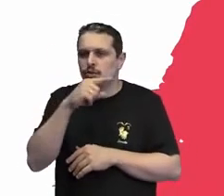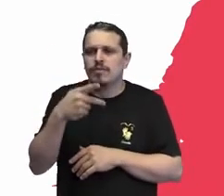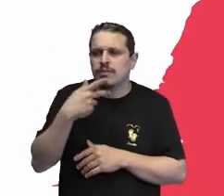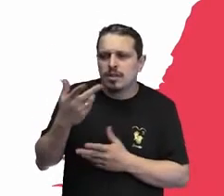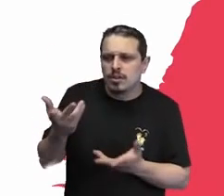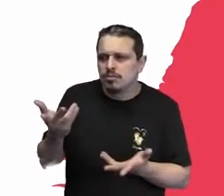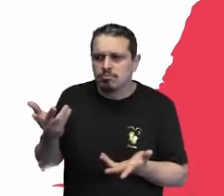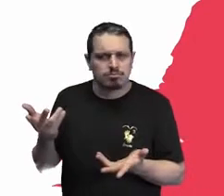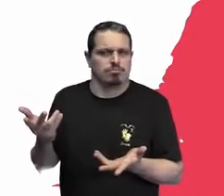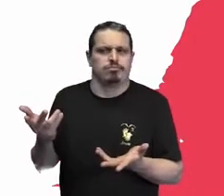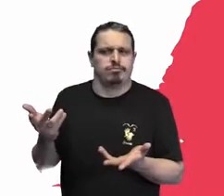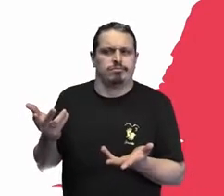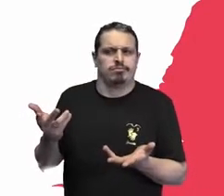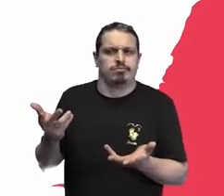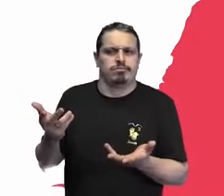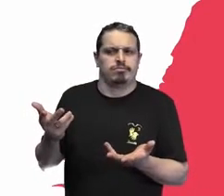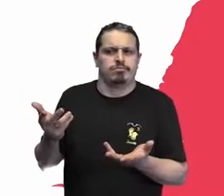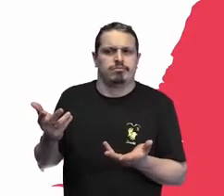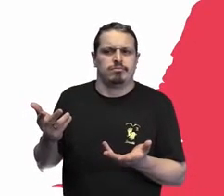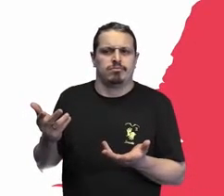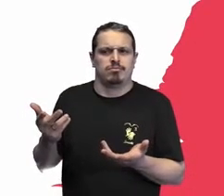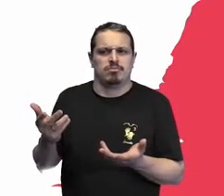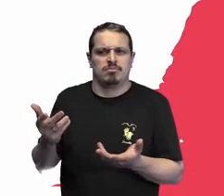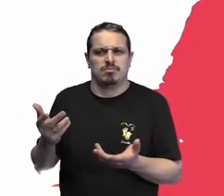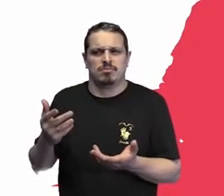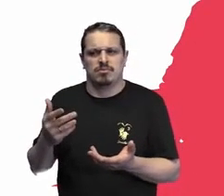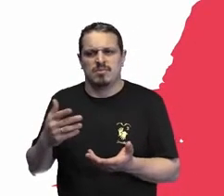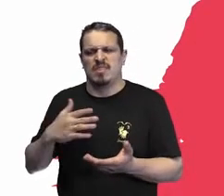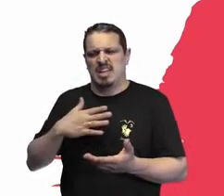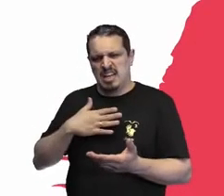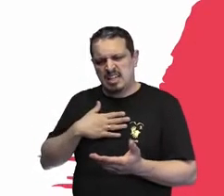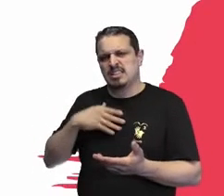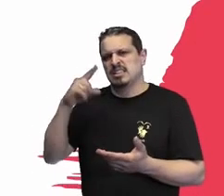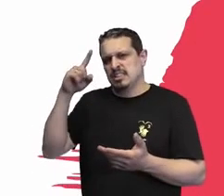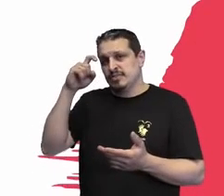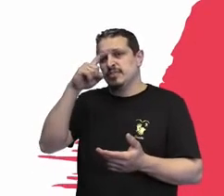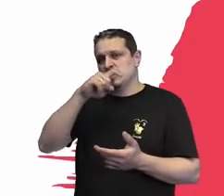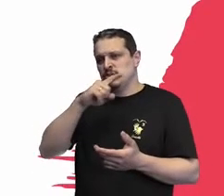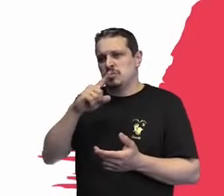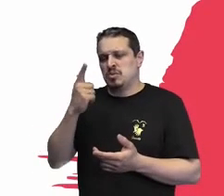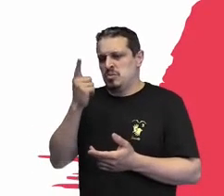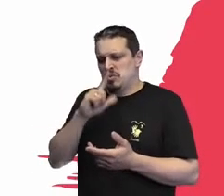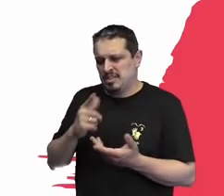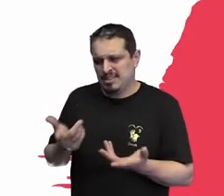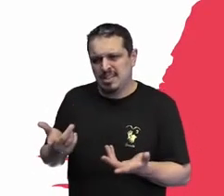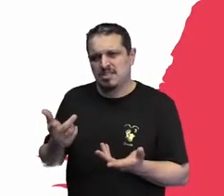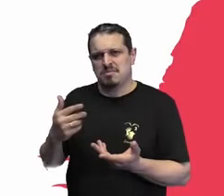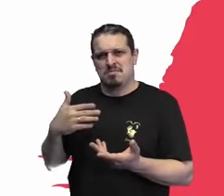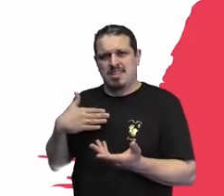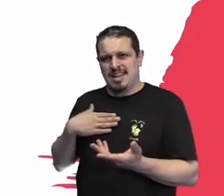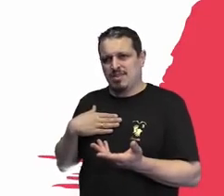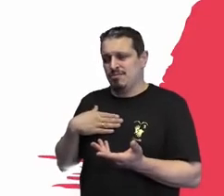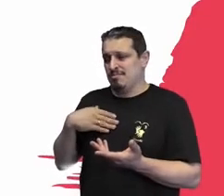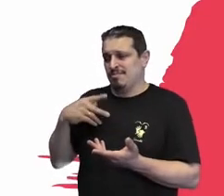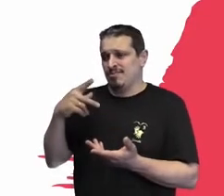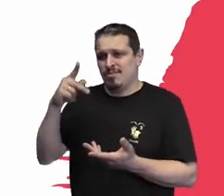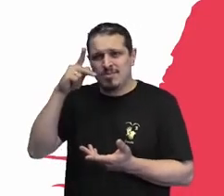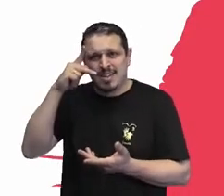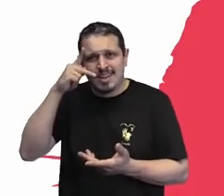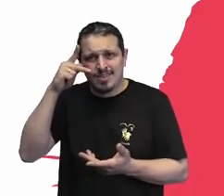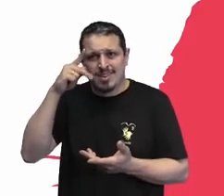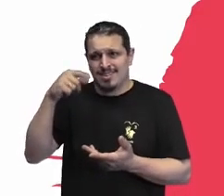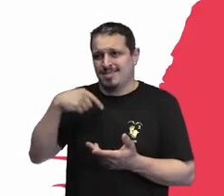no governo, tanta coisa difícil dos pais, dizendo, não, eles não conseguem, não podem estar loucas, Flávia. Flávia, você é louca. E aí a gente